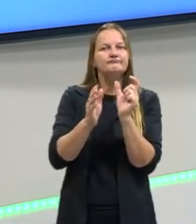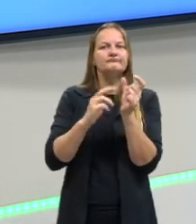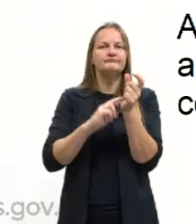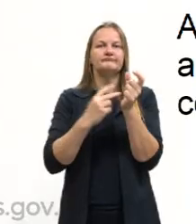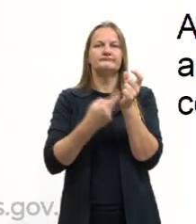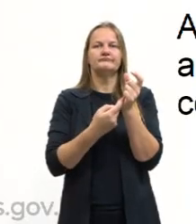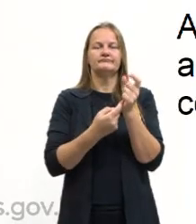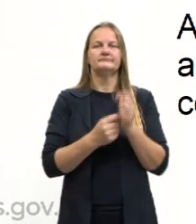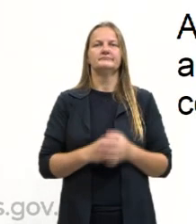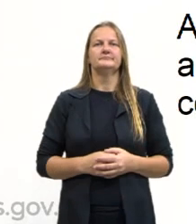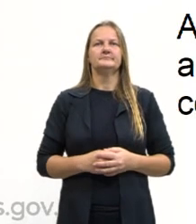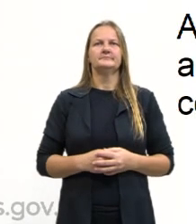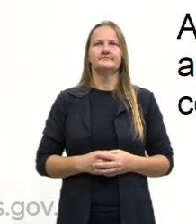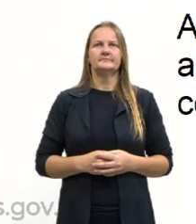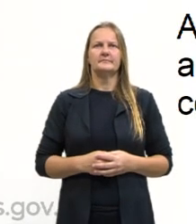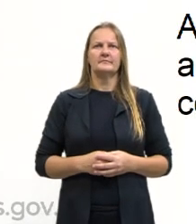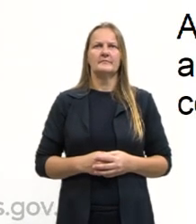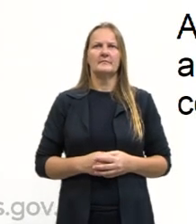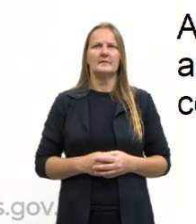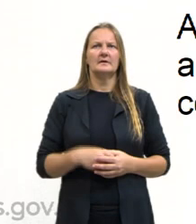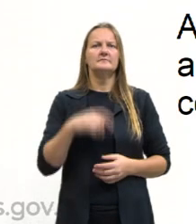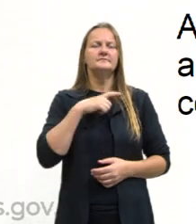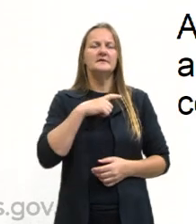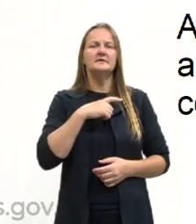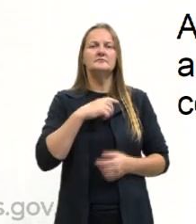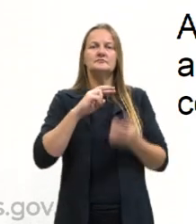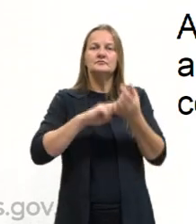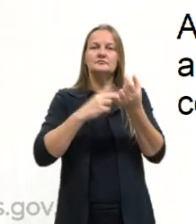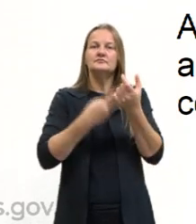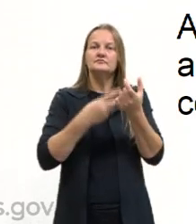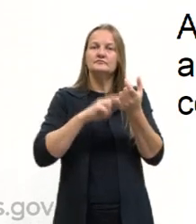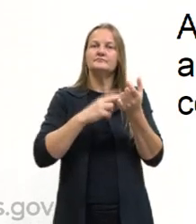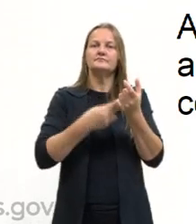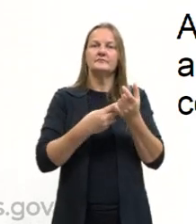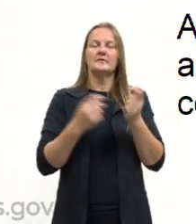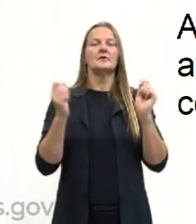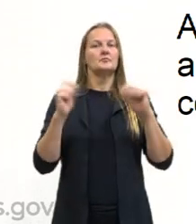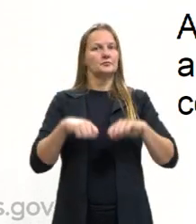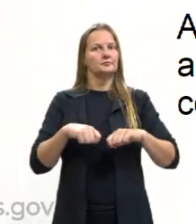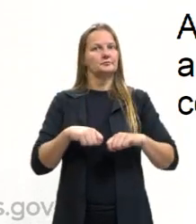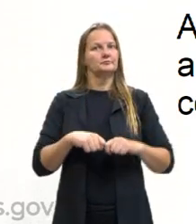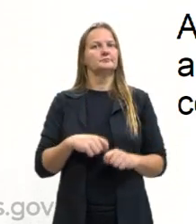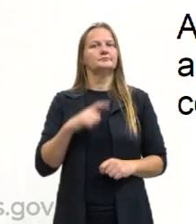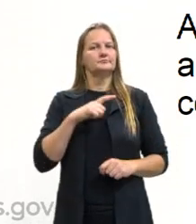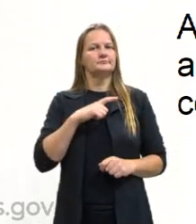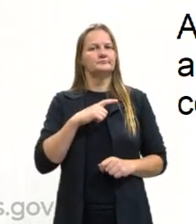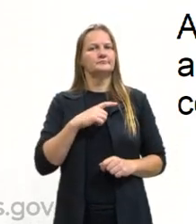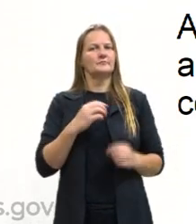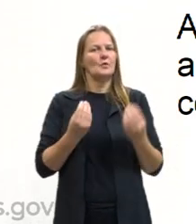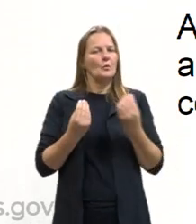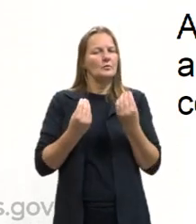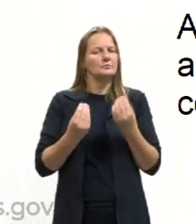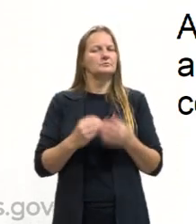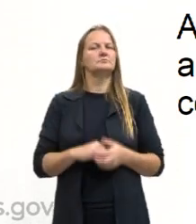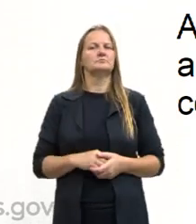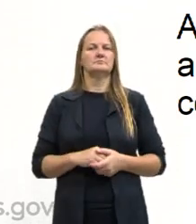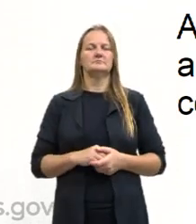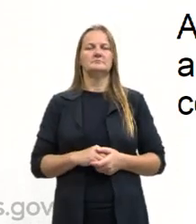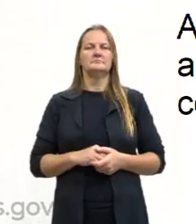ambiguidade. Porque se eu tenho vários significados, eu posso ter, passar por essa questão da ambiguidade.